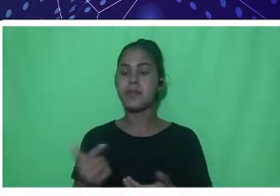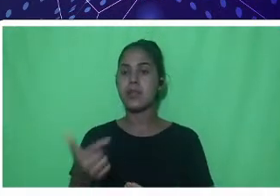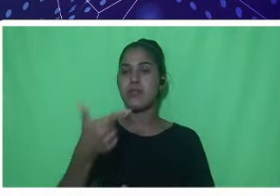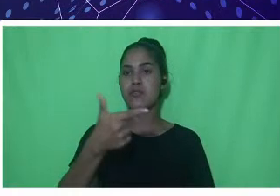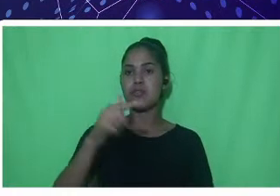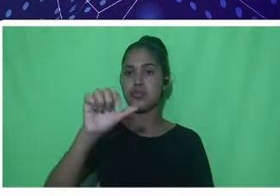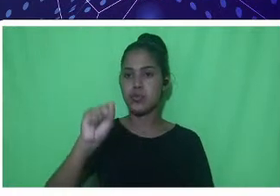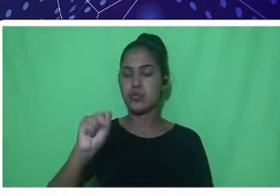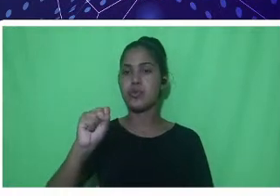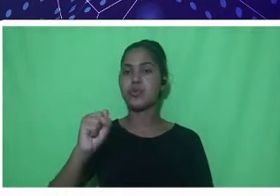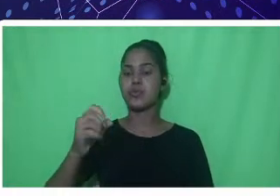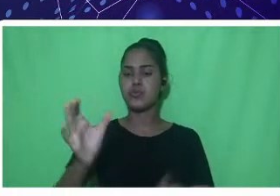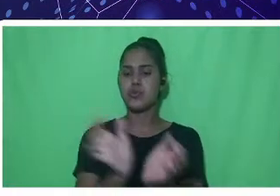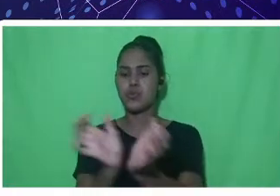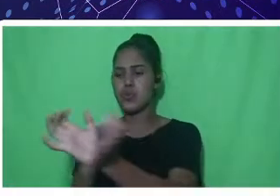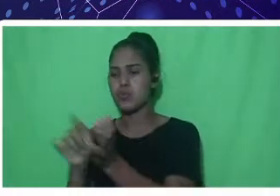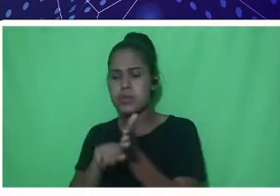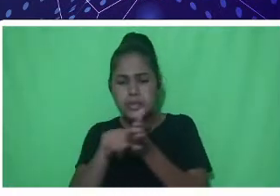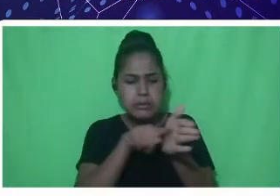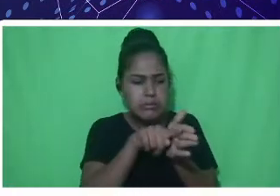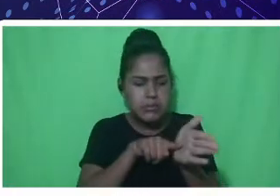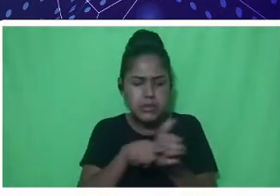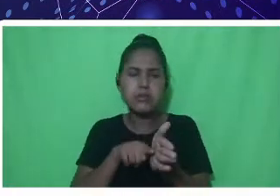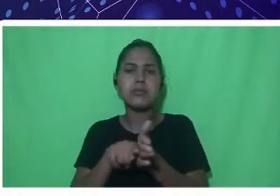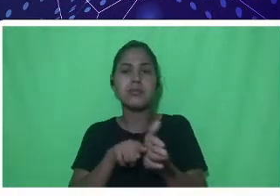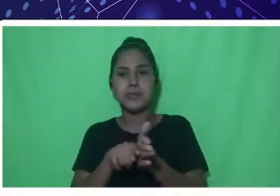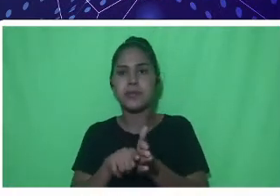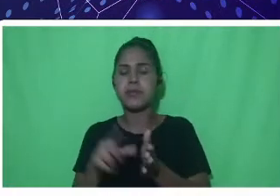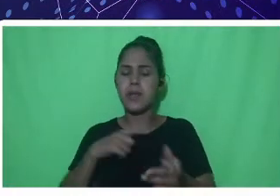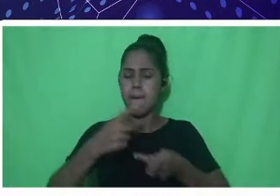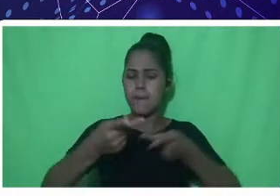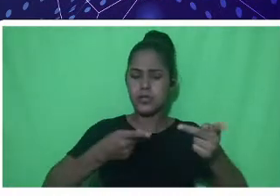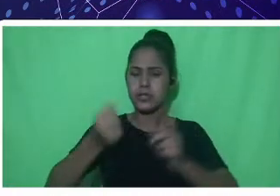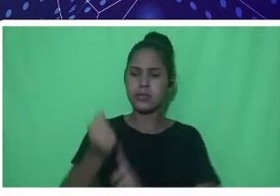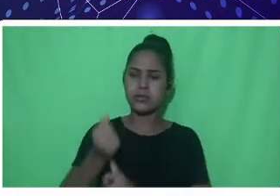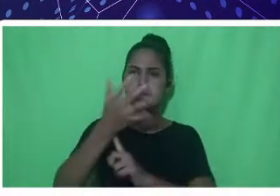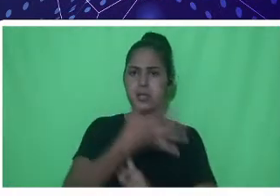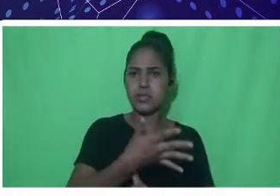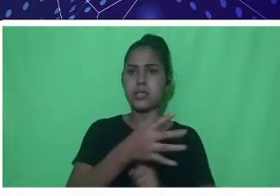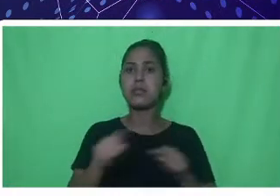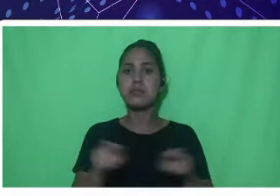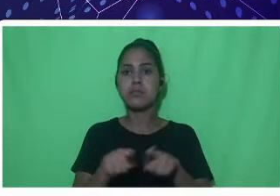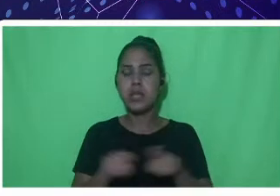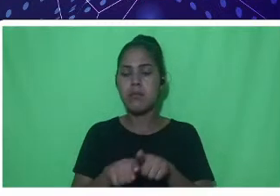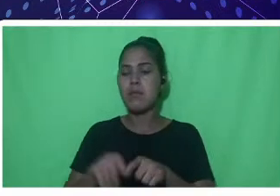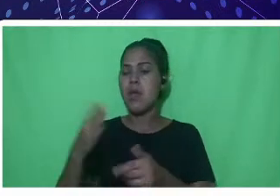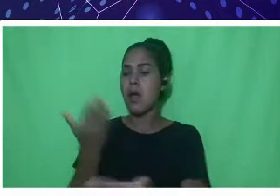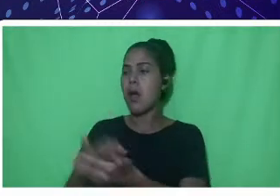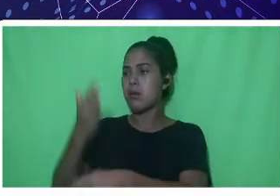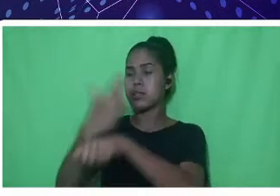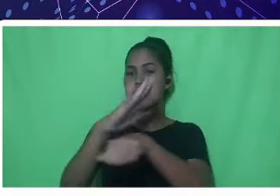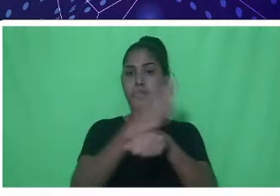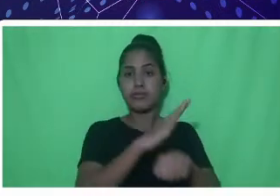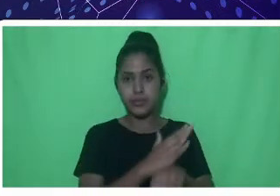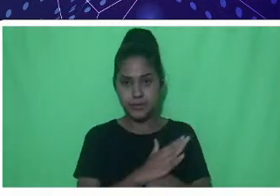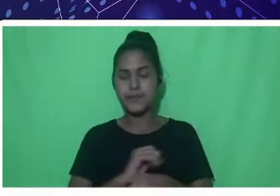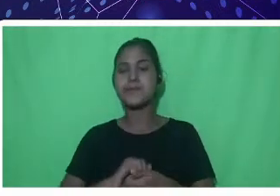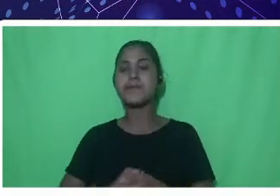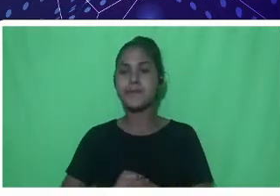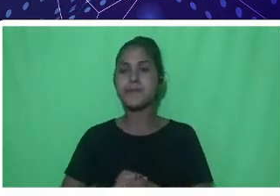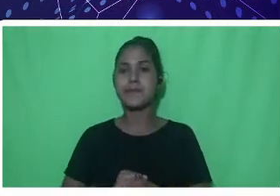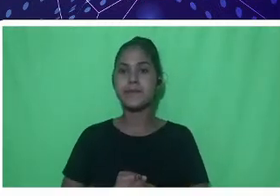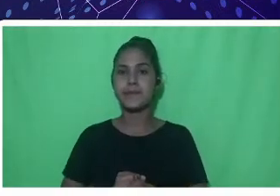atuam em vários projetos de pesquisa, projetos de extensão e várias aulas práticas. Dentre os vários